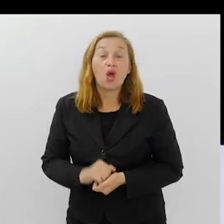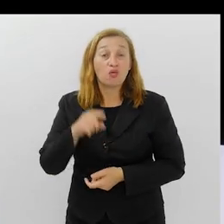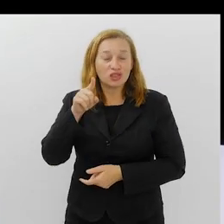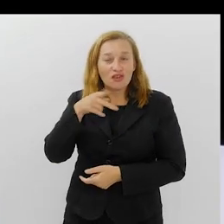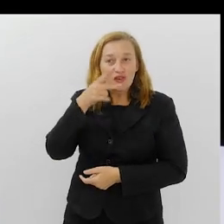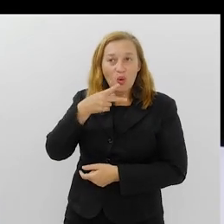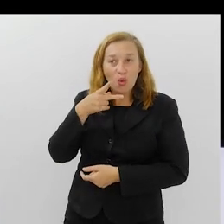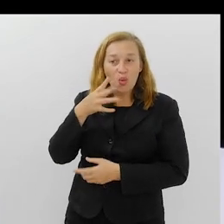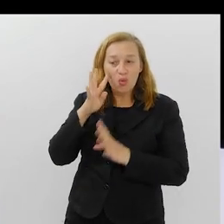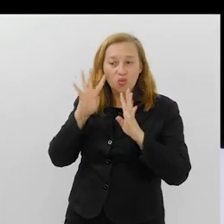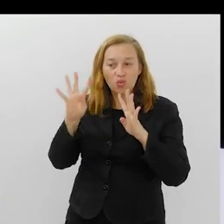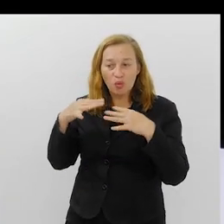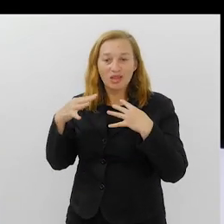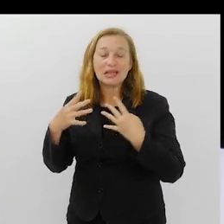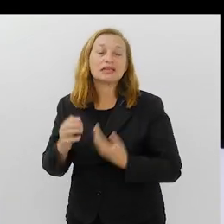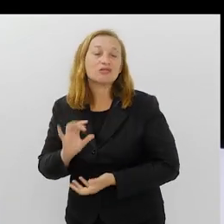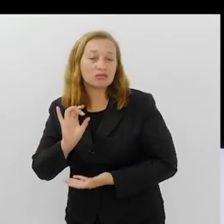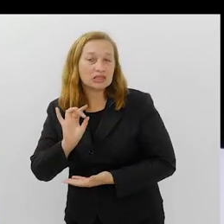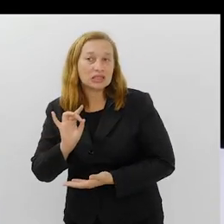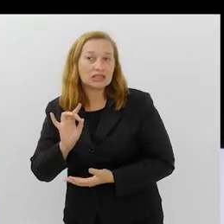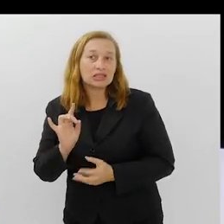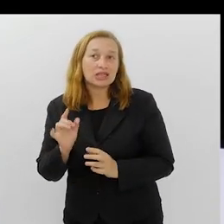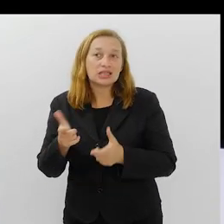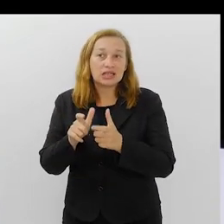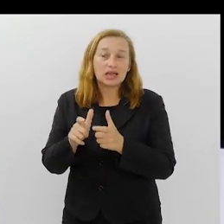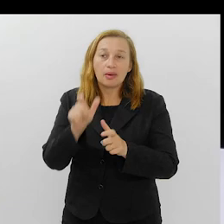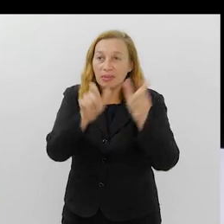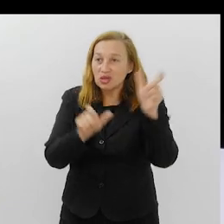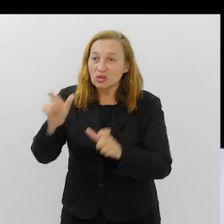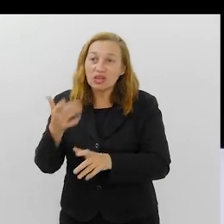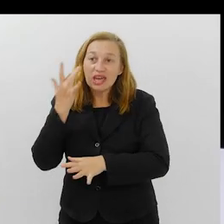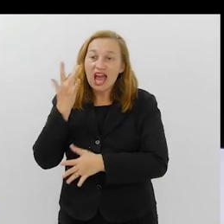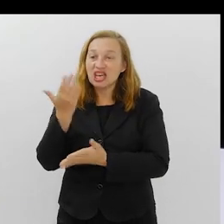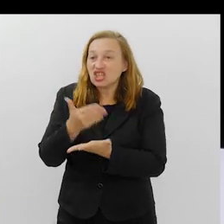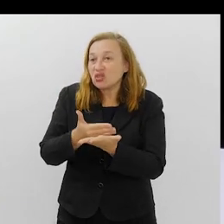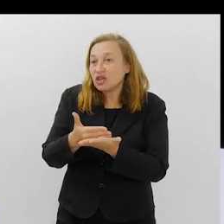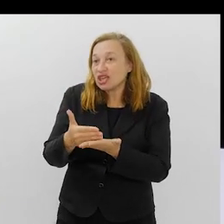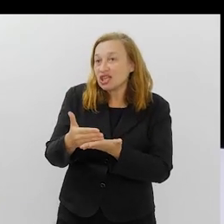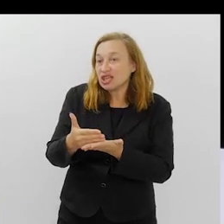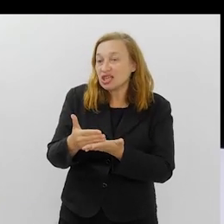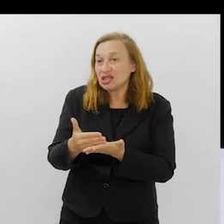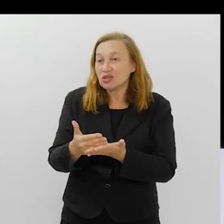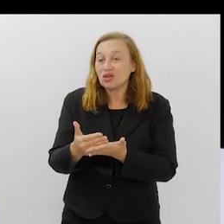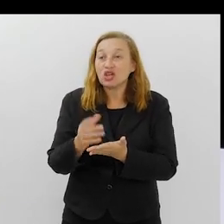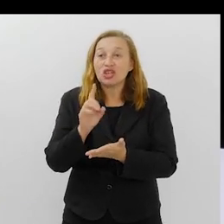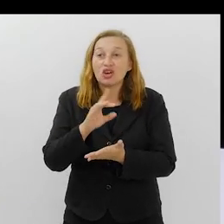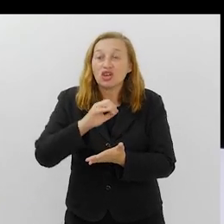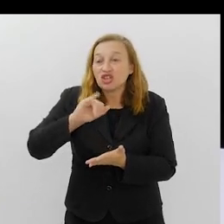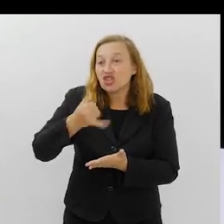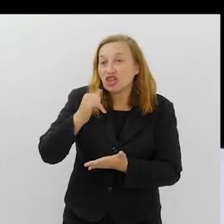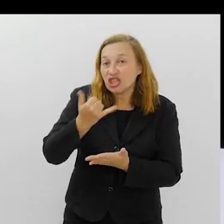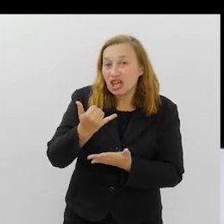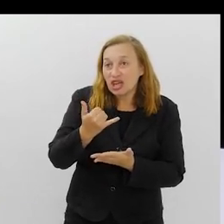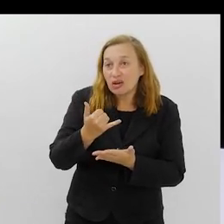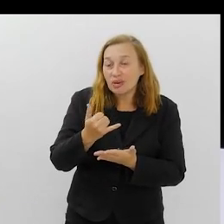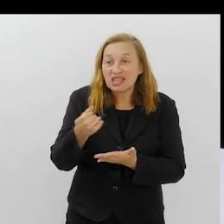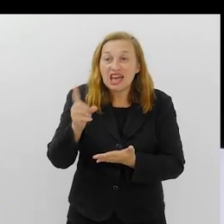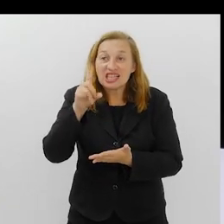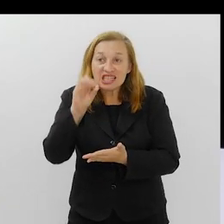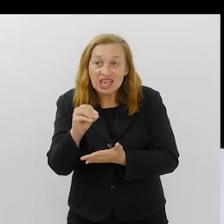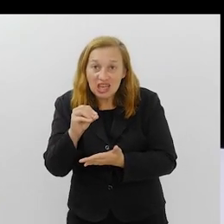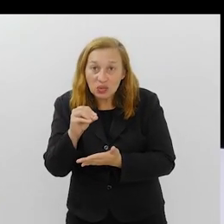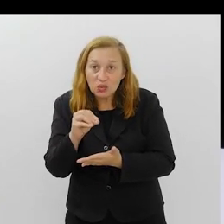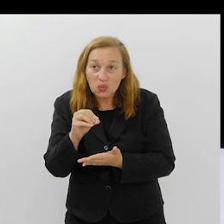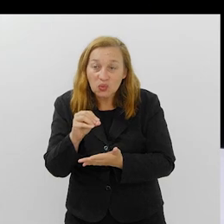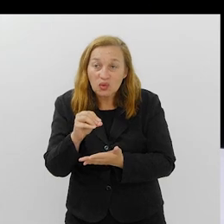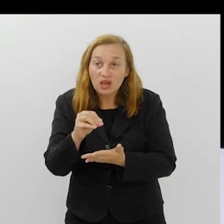Você falou uma coisa que me chamou a atenção, dessas pessoas que acham que o carnaval começa em janeiro, né? Que se começar muito cedo,